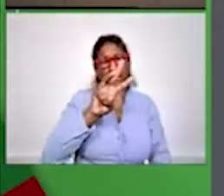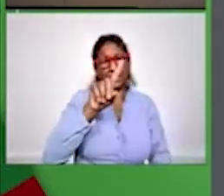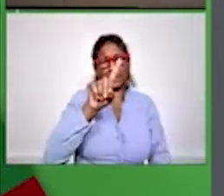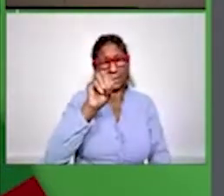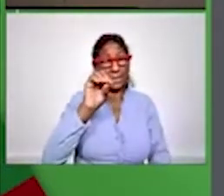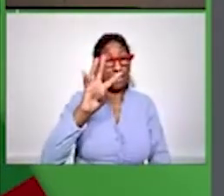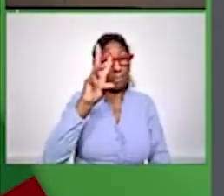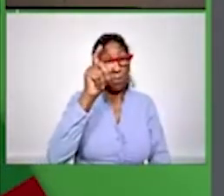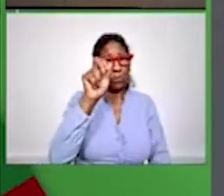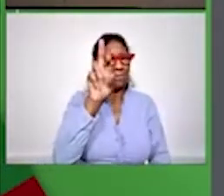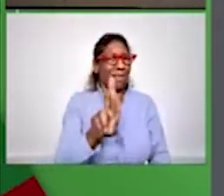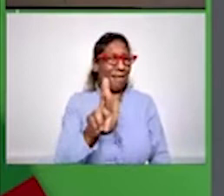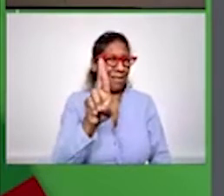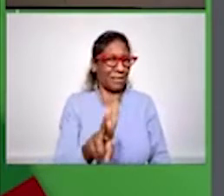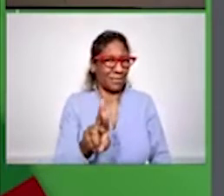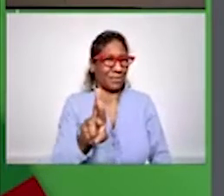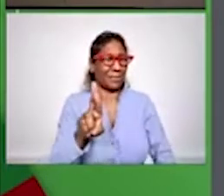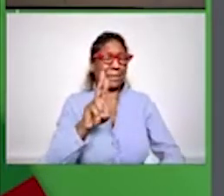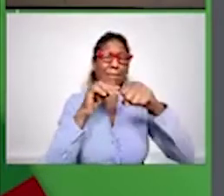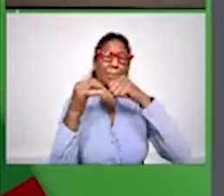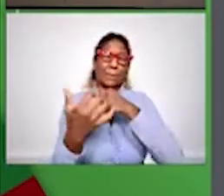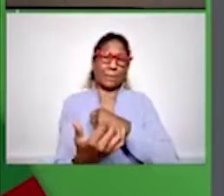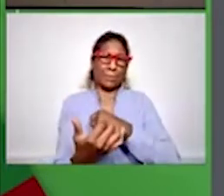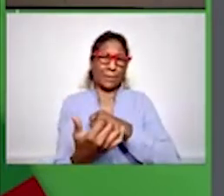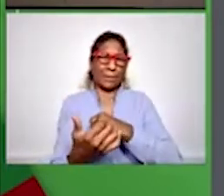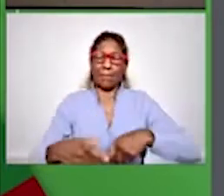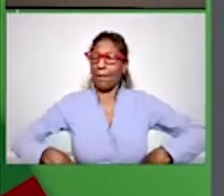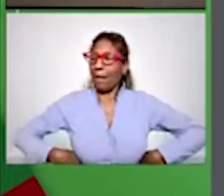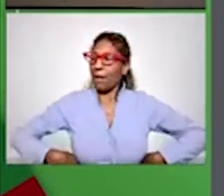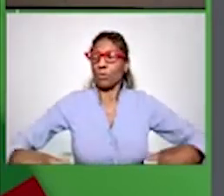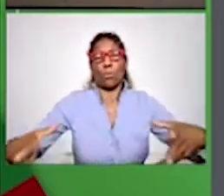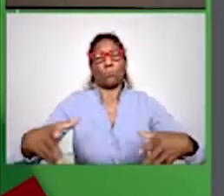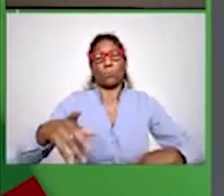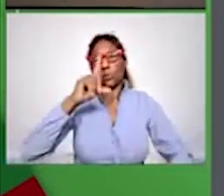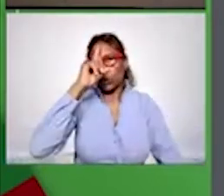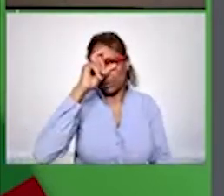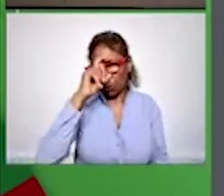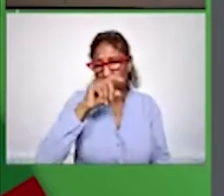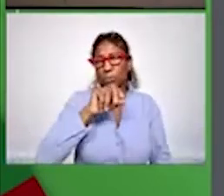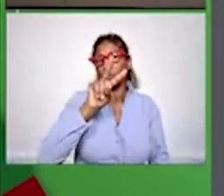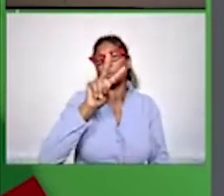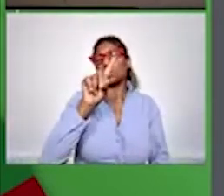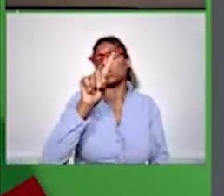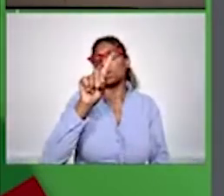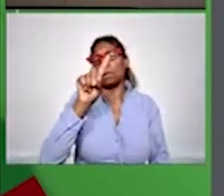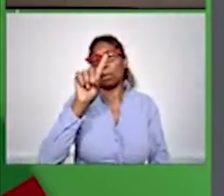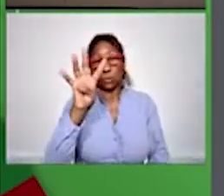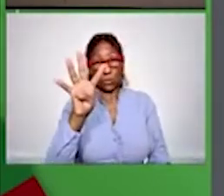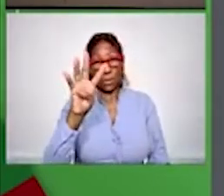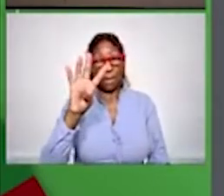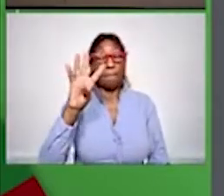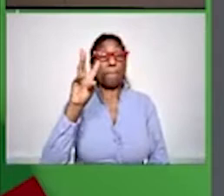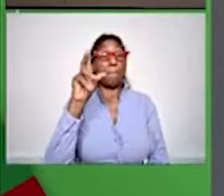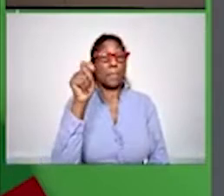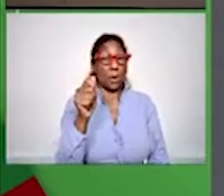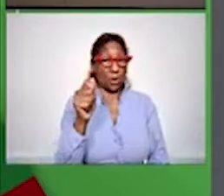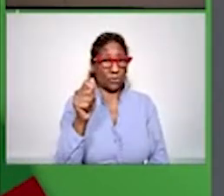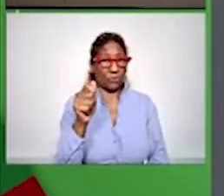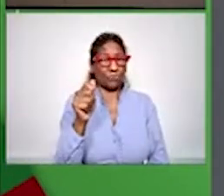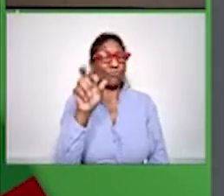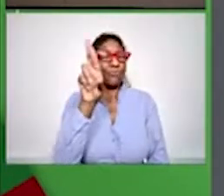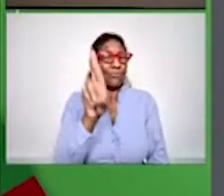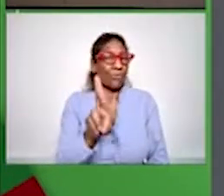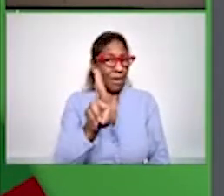milhões de reais foram gastos nos hospitais, 214 milhões de